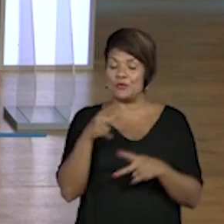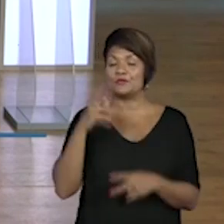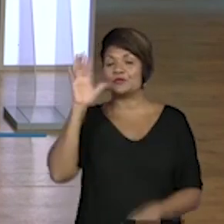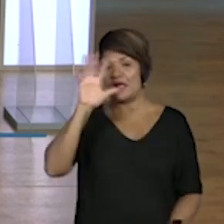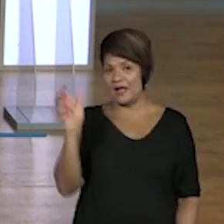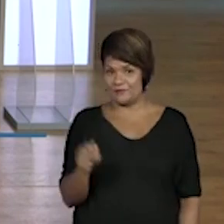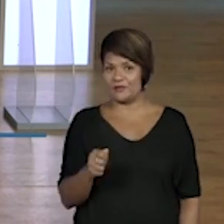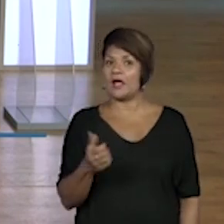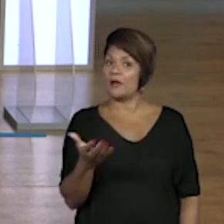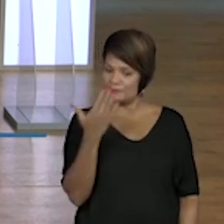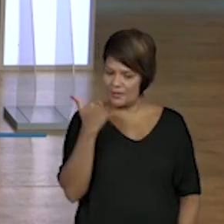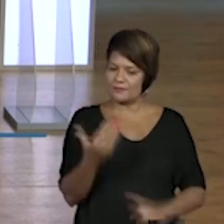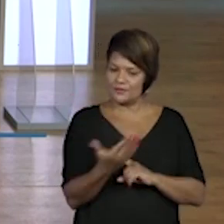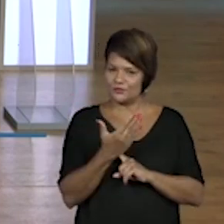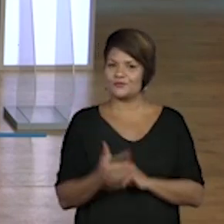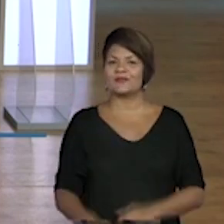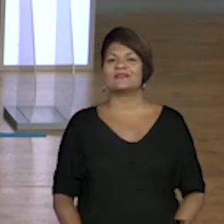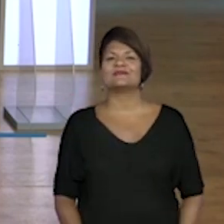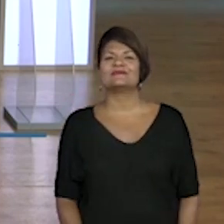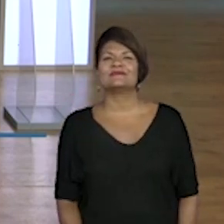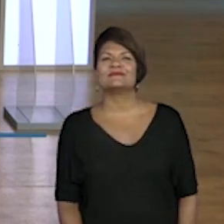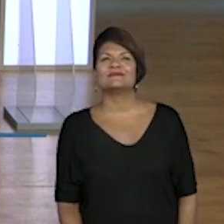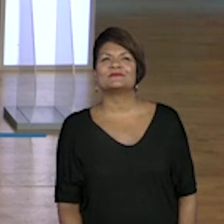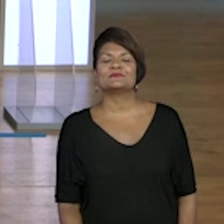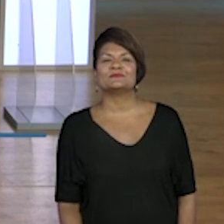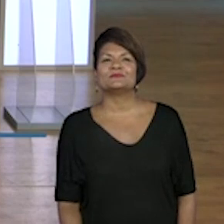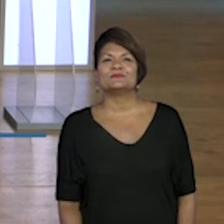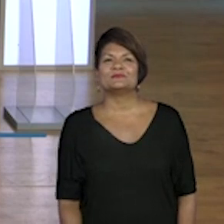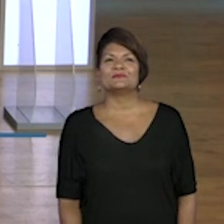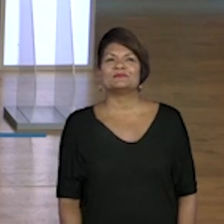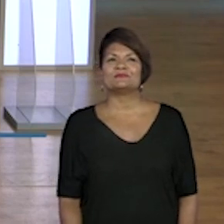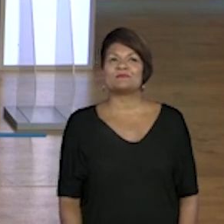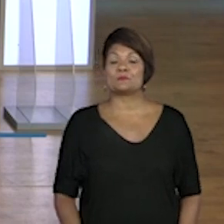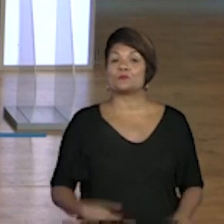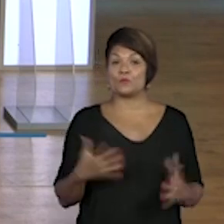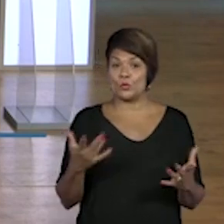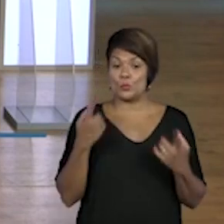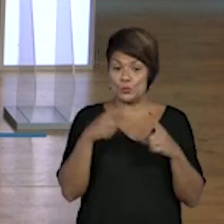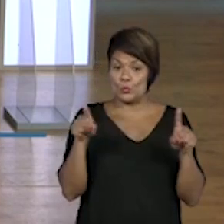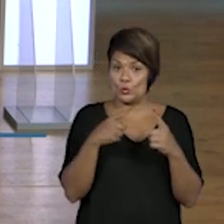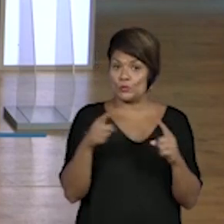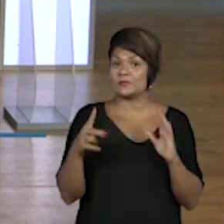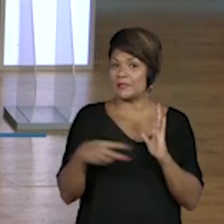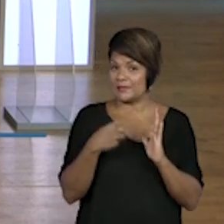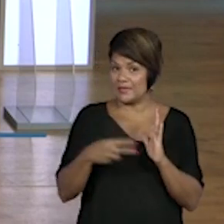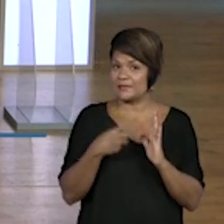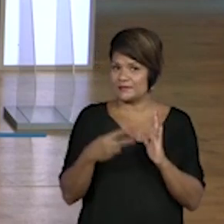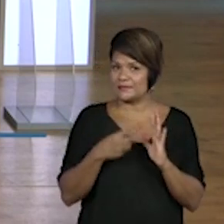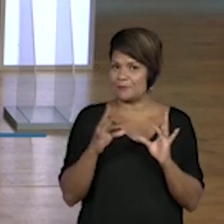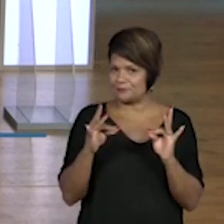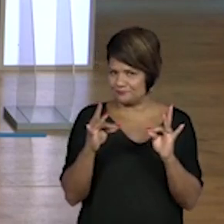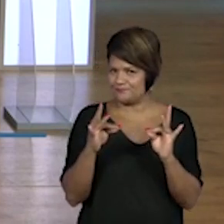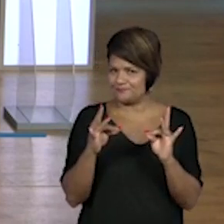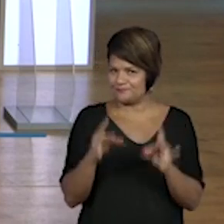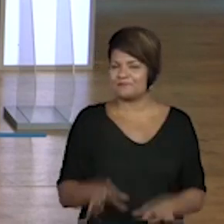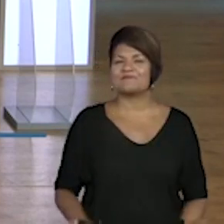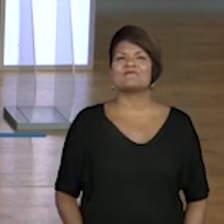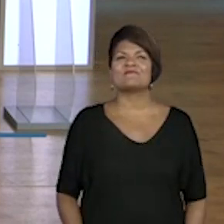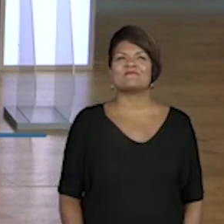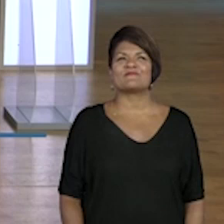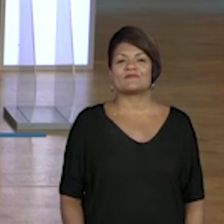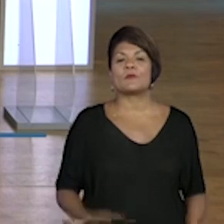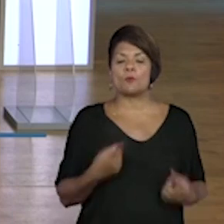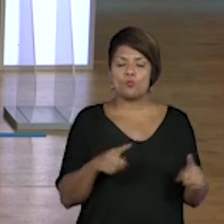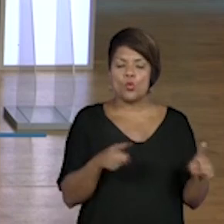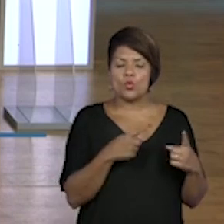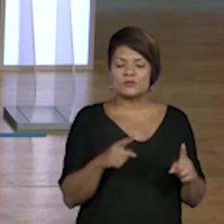Você contribui aí com a gente, pessoal. Então, ó, a música e a dança que estão ali coladinho, né, geralmente a música já